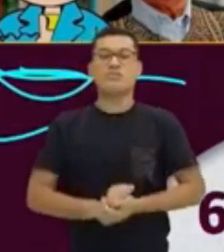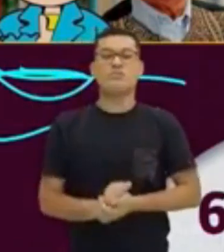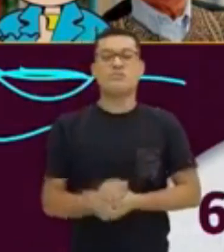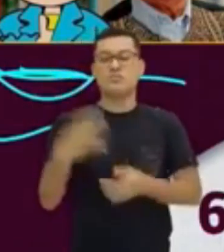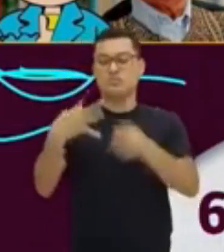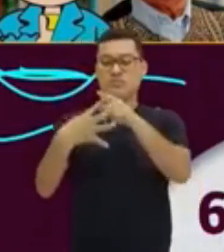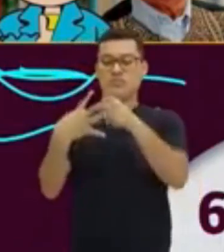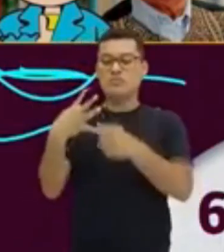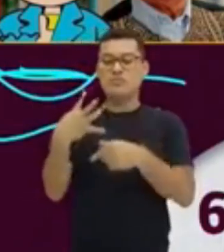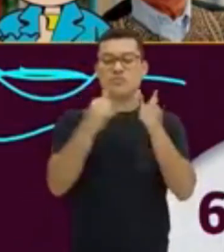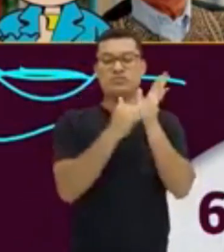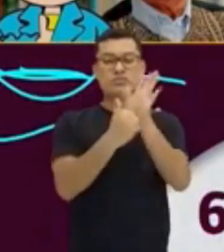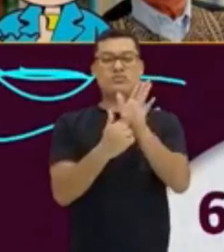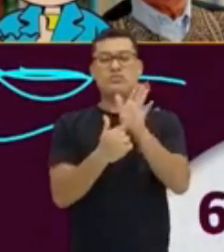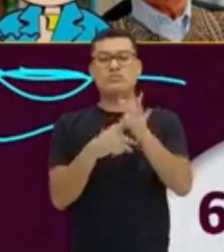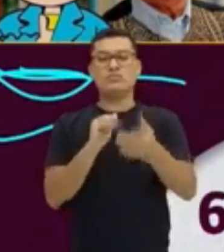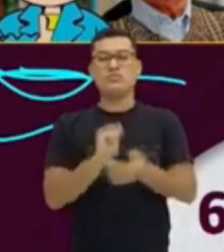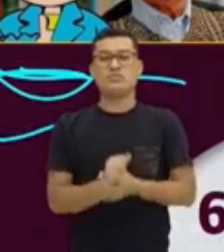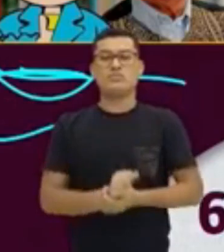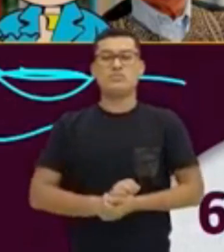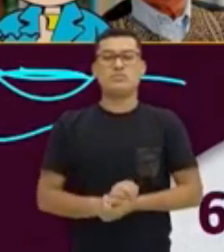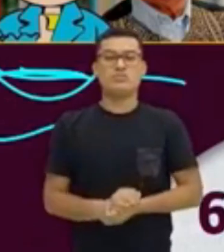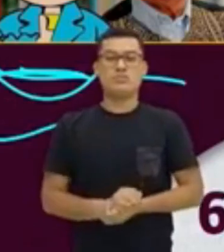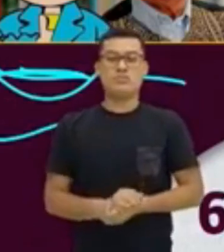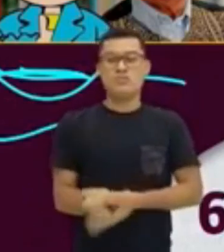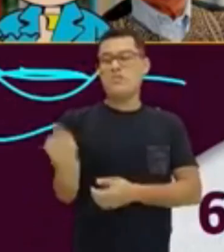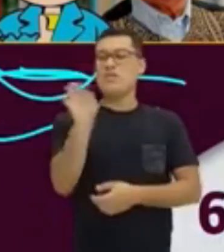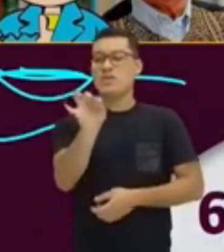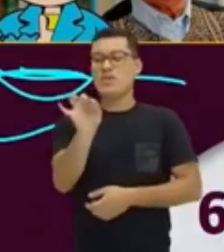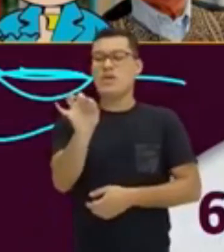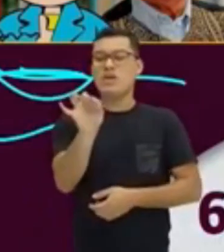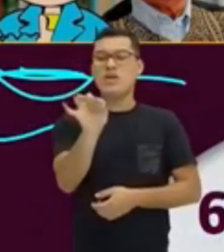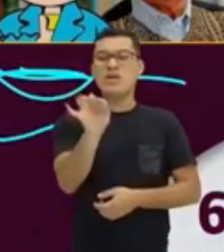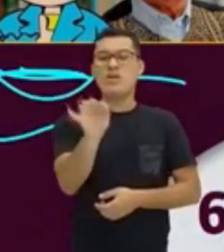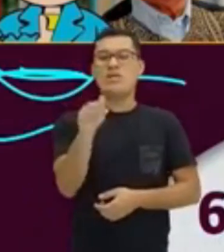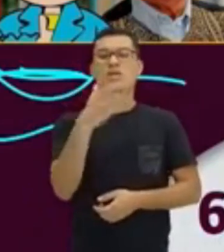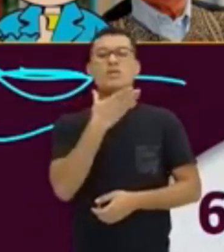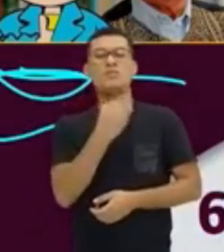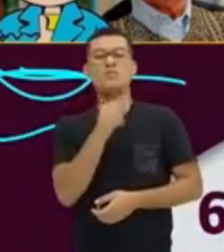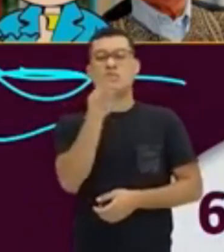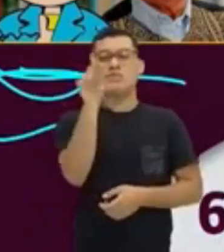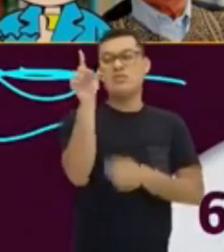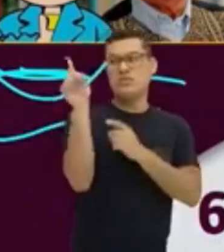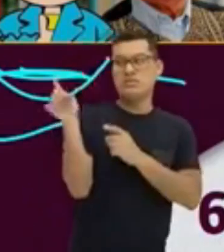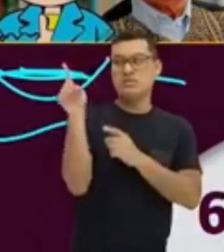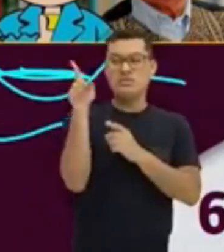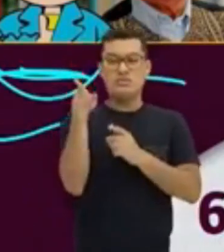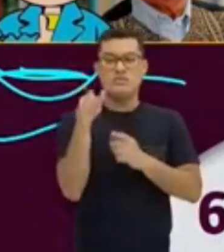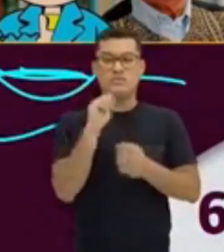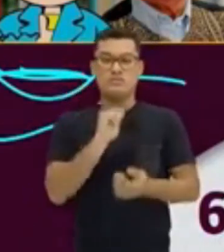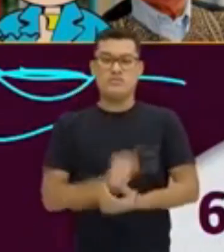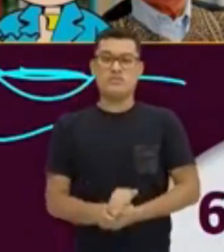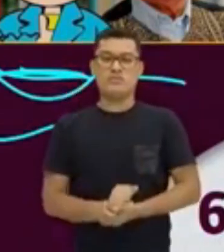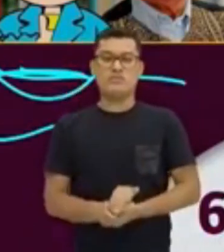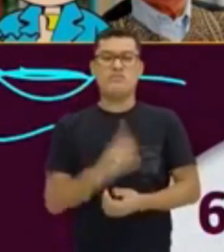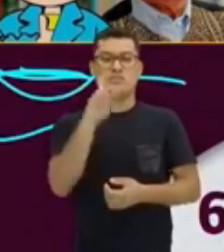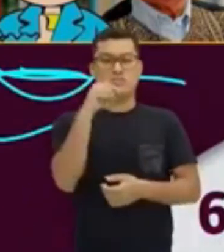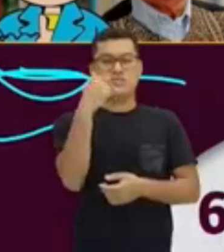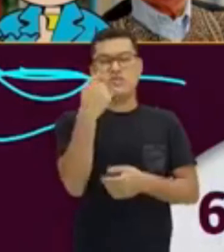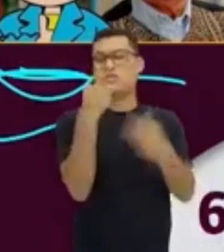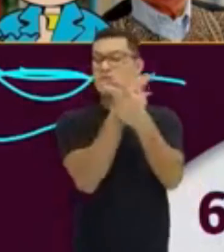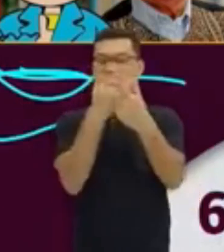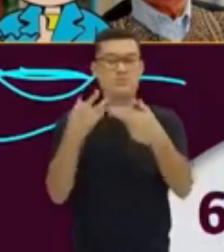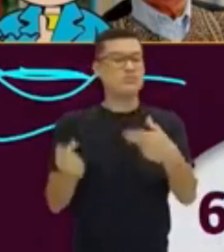personagens ele apresentou. Who is he? Quem é ele? This is, esse é. Então, gente, uma outra forma de você